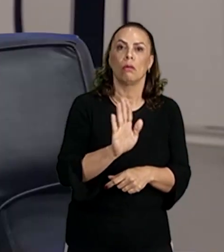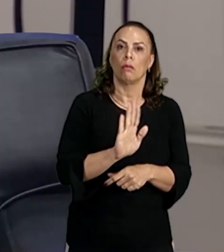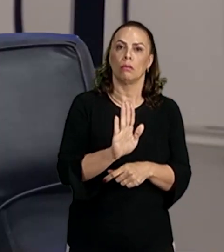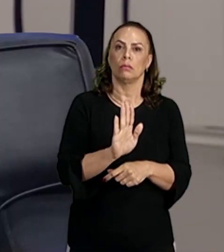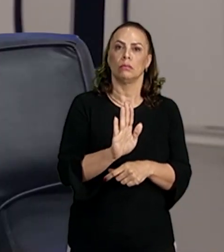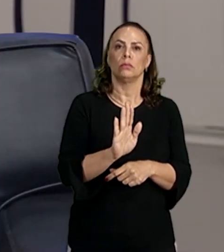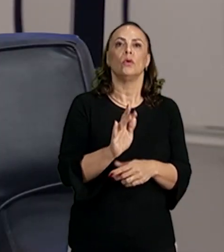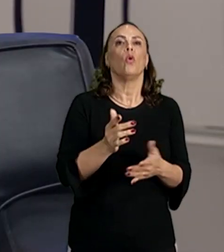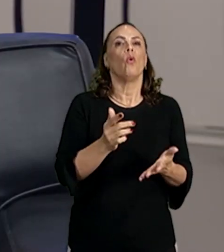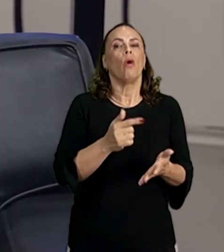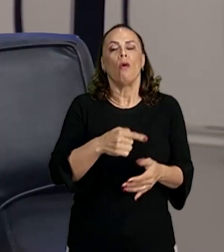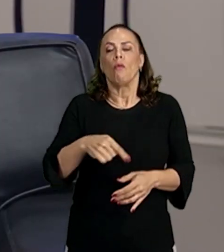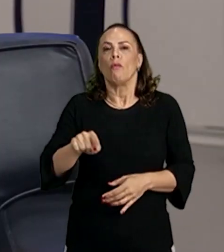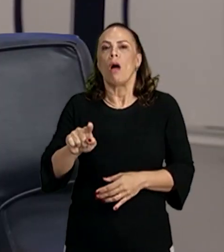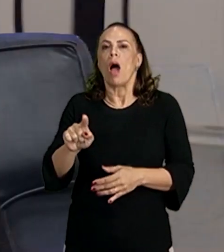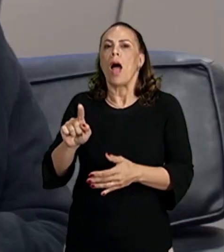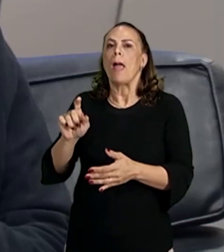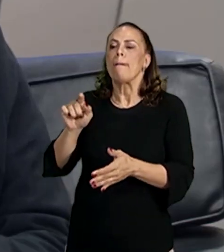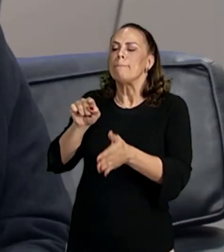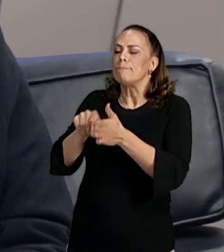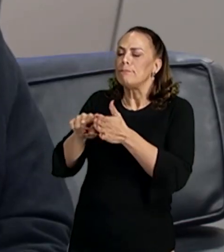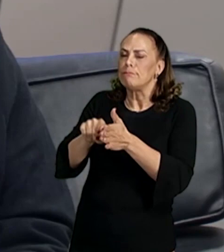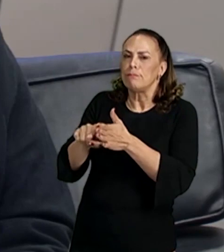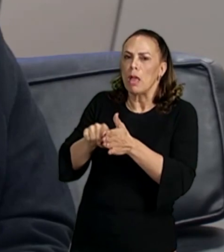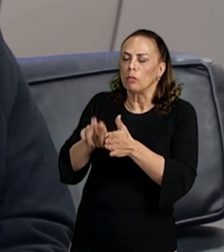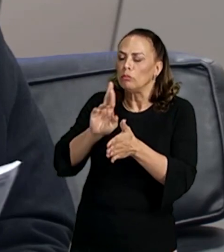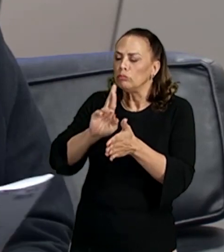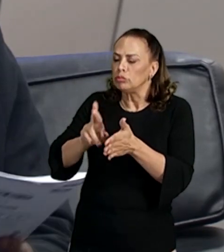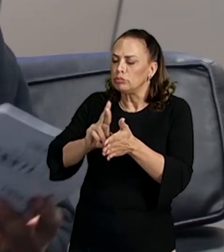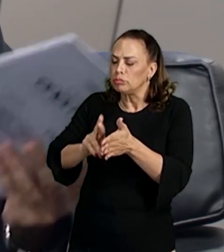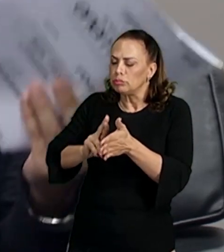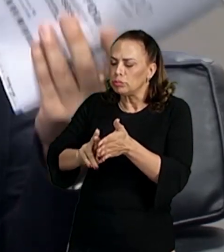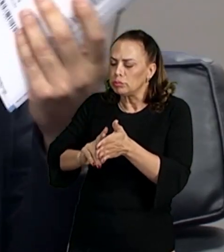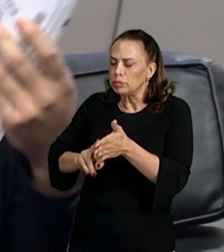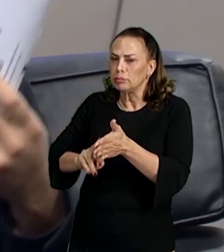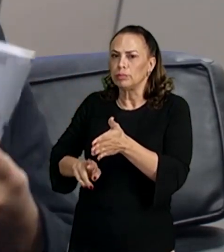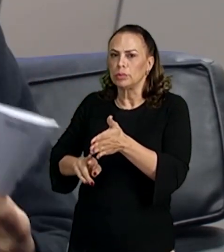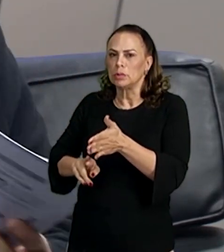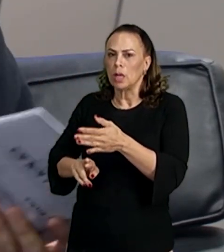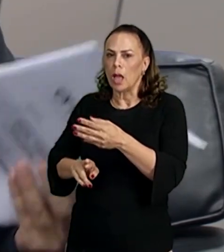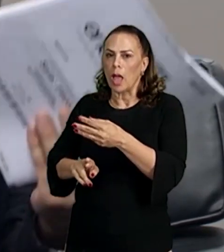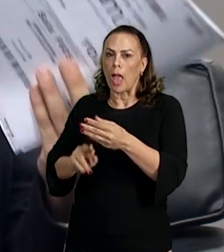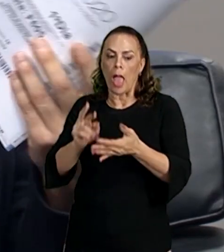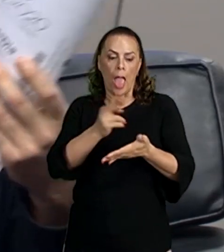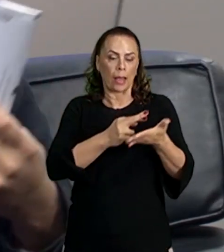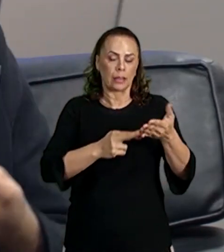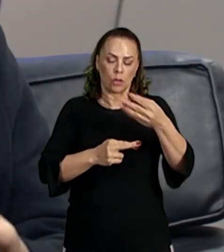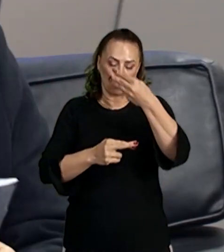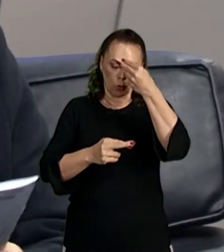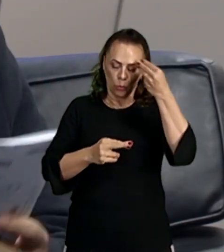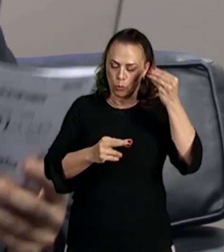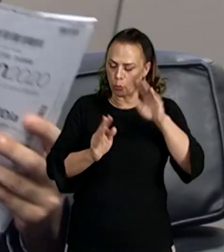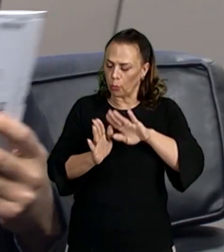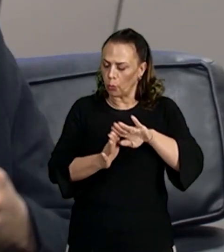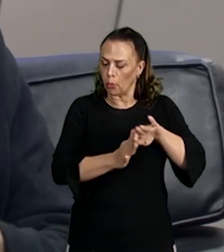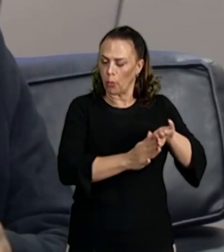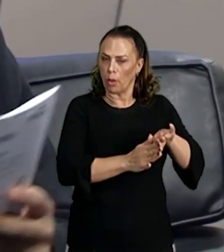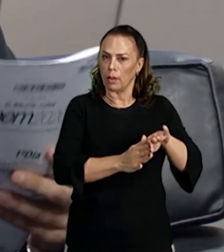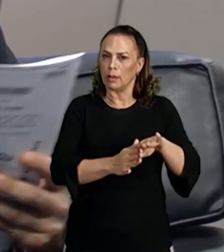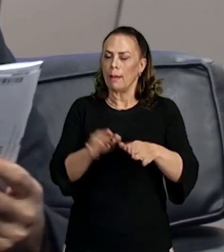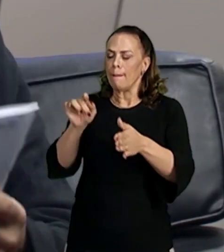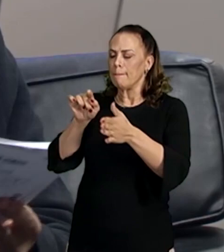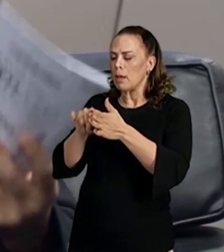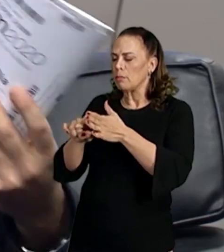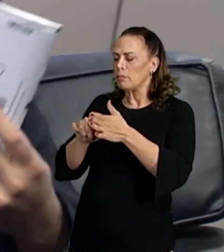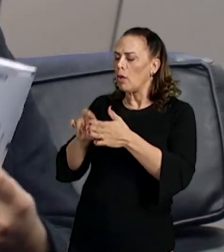faço umas 10, 15 questões, esqueço um pouco da redação e automaticamente essas ideias, depois que você relaxa um pouco fazendo as